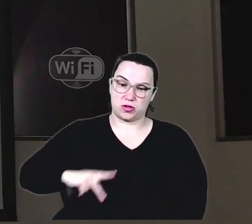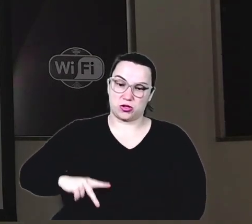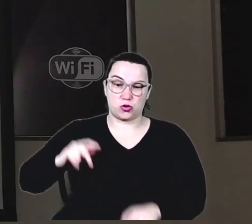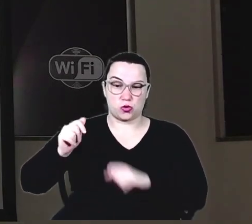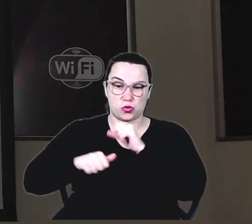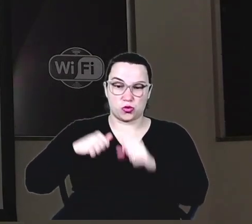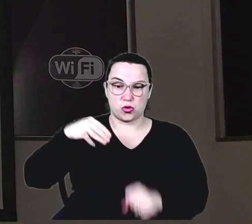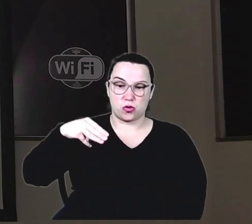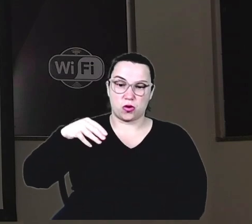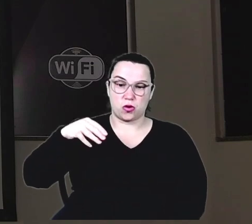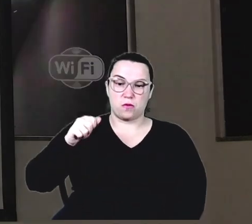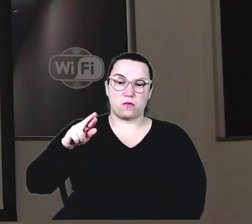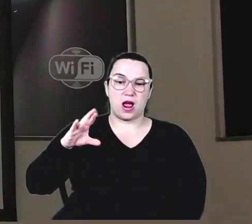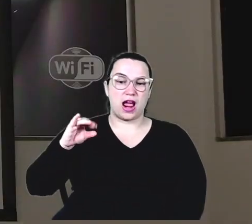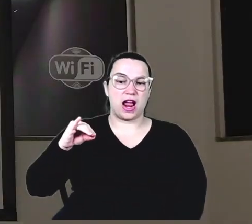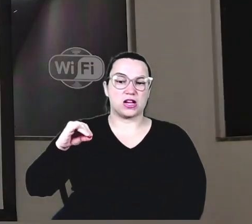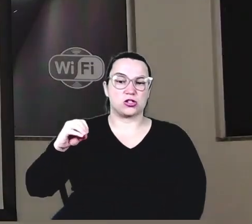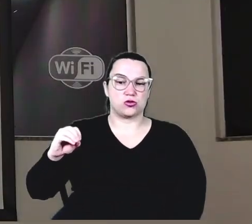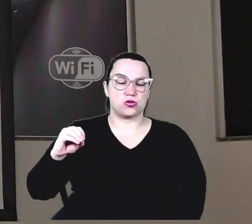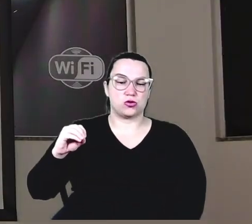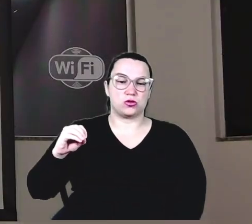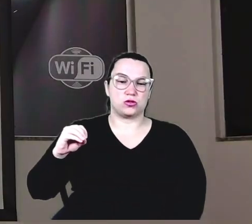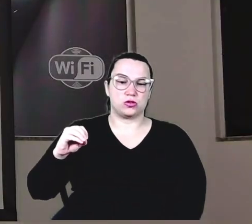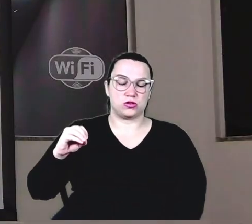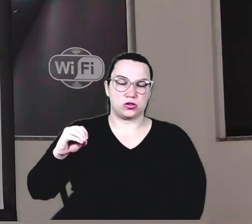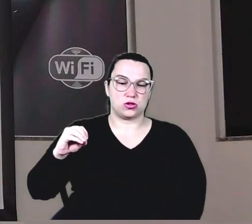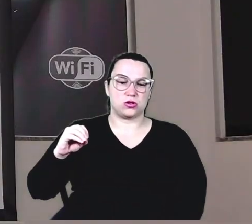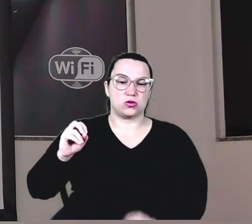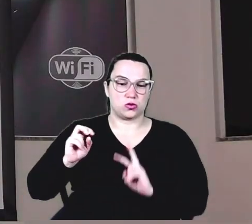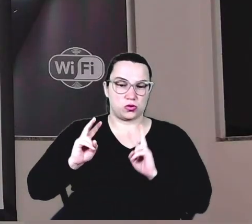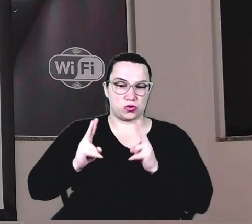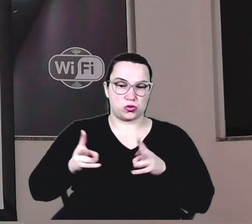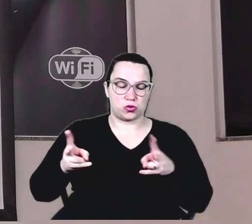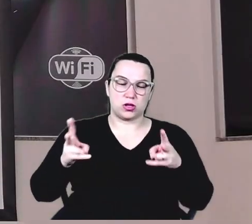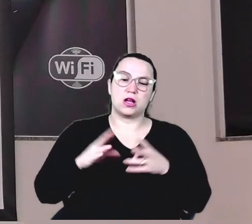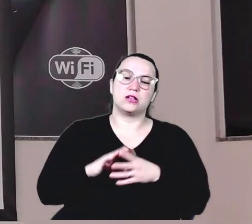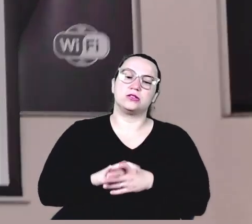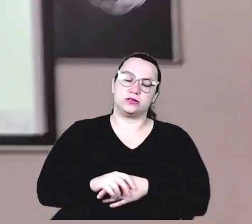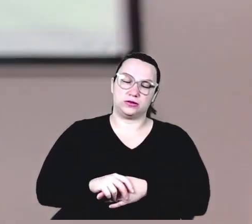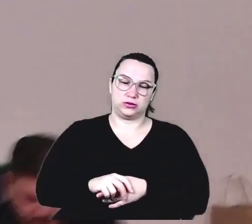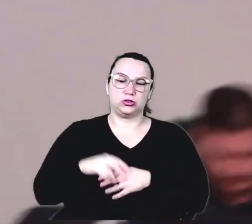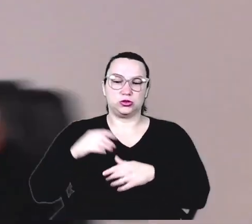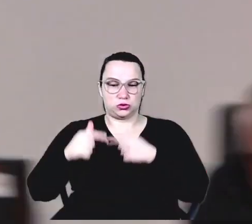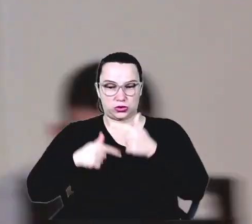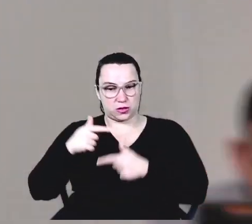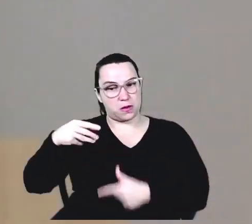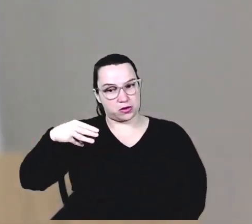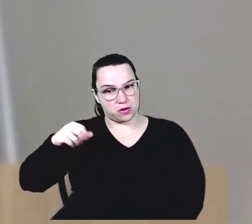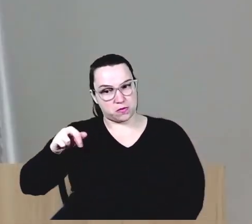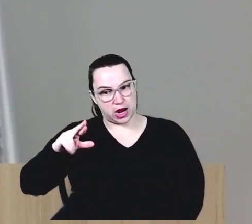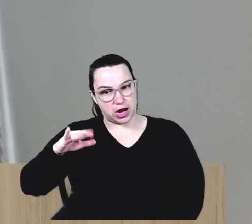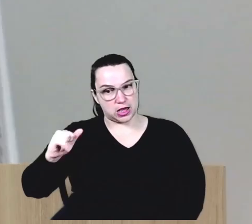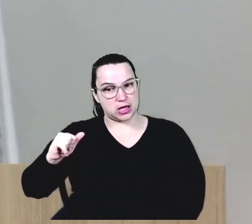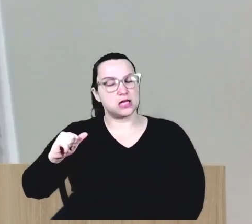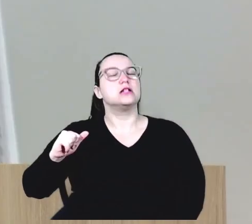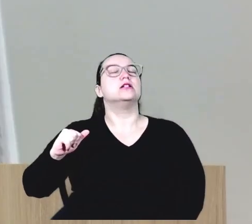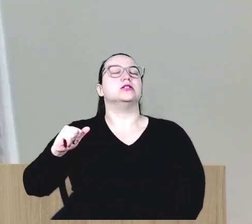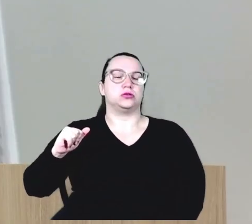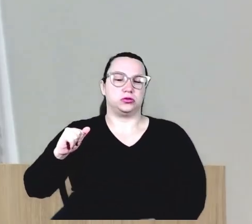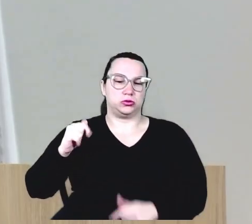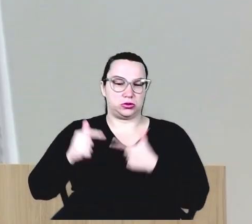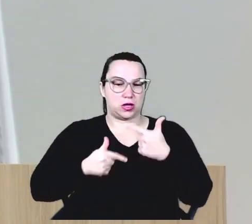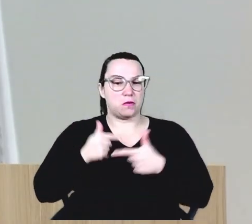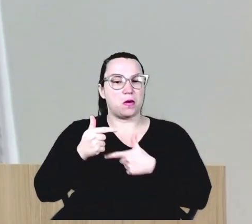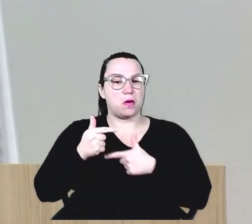Márcio, que vem dando continuidade... Pode acender a luz? Vem dando continuidade no trabalho da Marli, que é um trabalho excelente, Marli, olha, só te